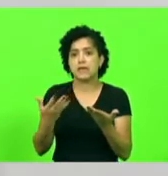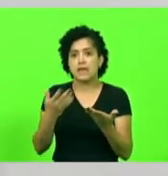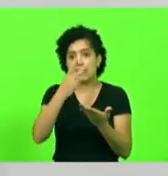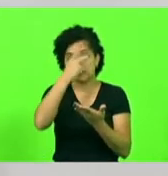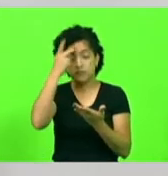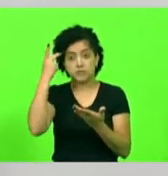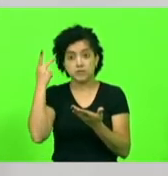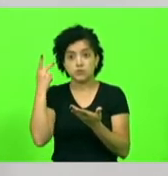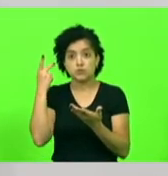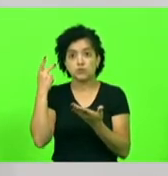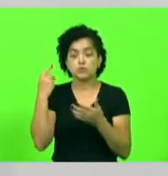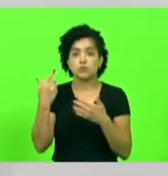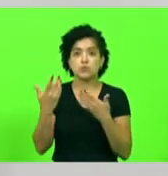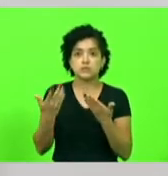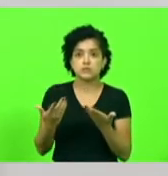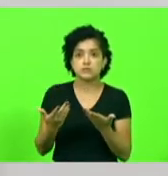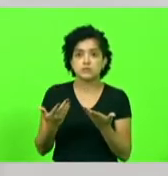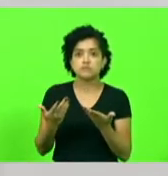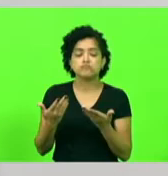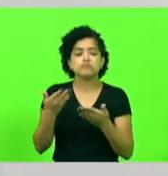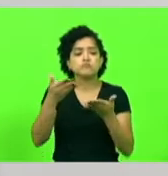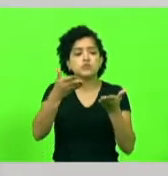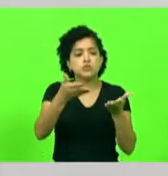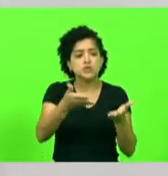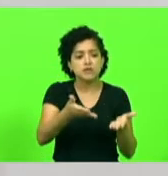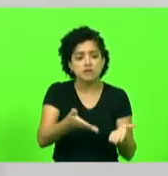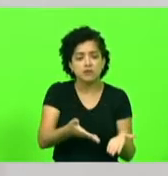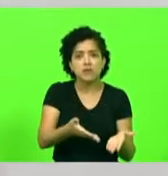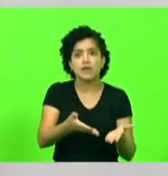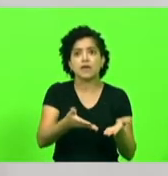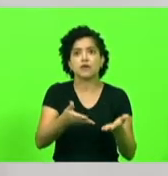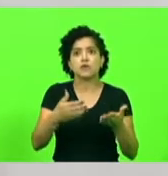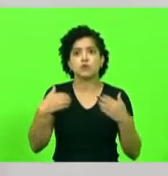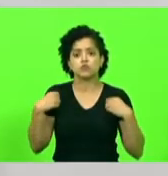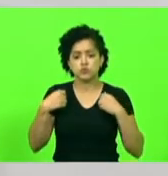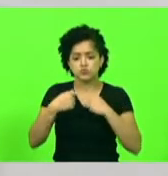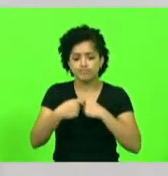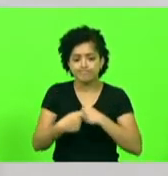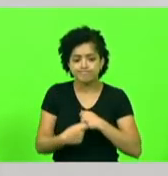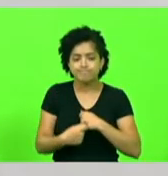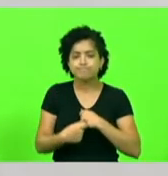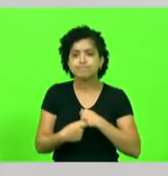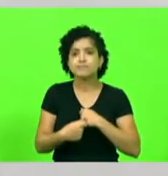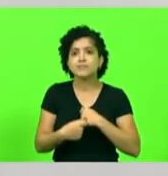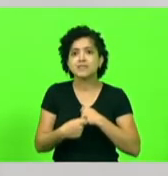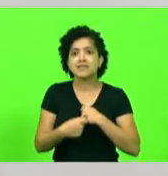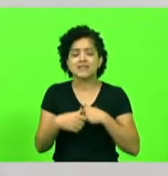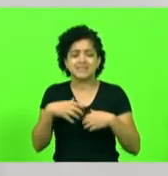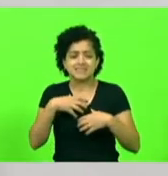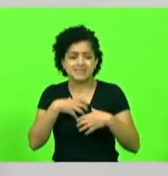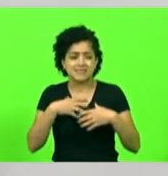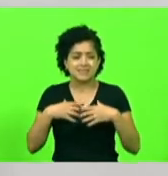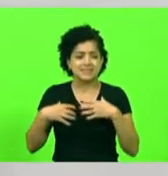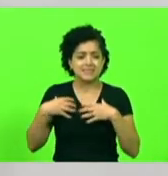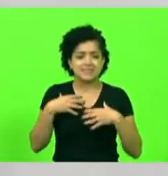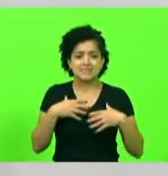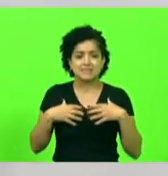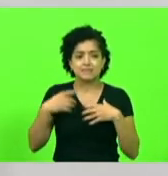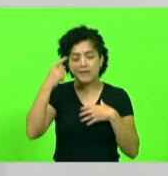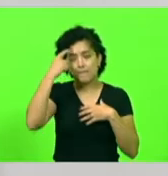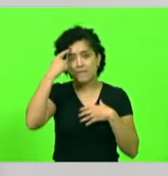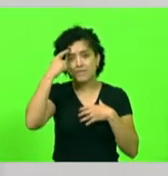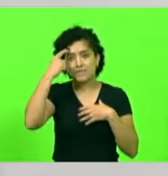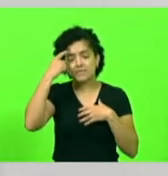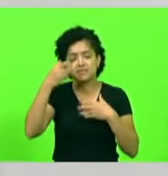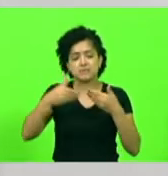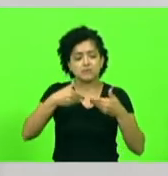chegavam lá, já colocam o jaleco, já se sente mal, né? Fica pensando no